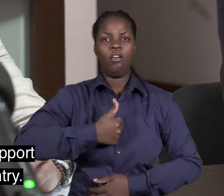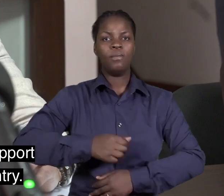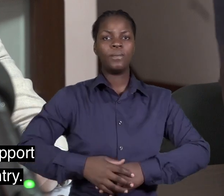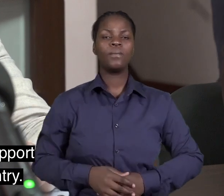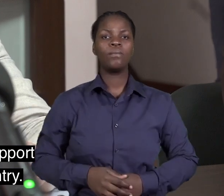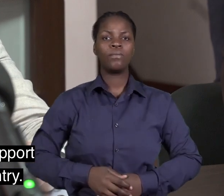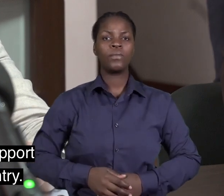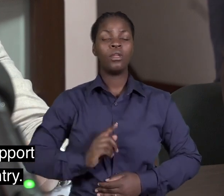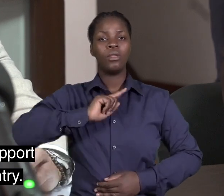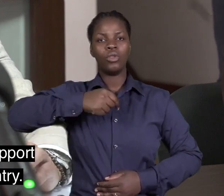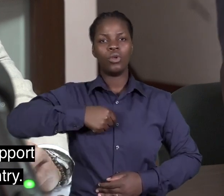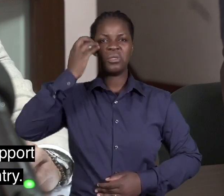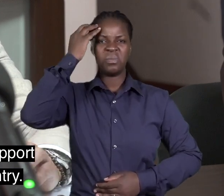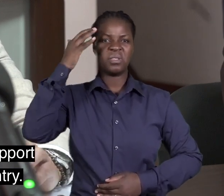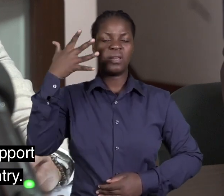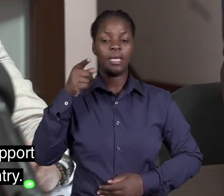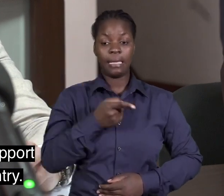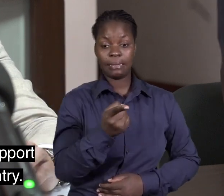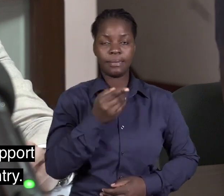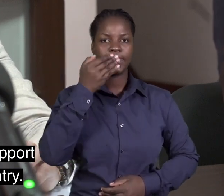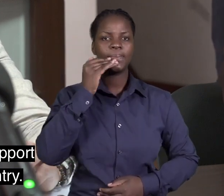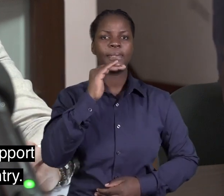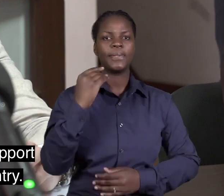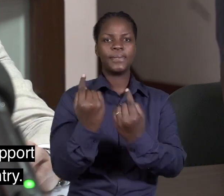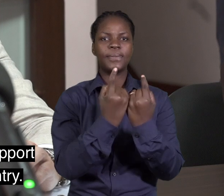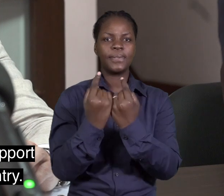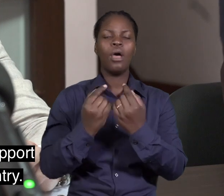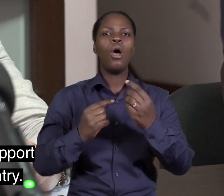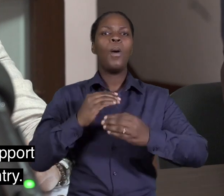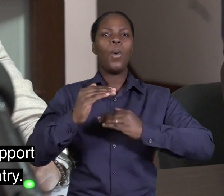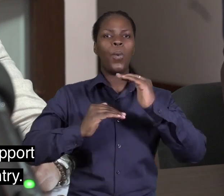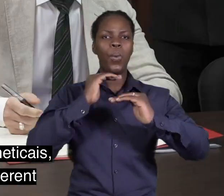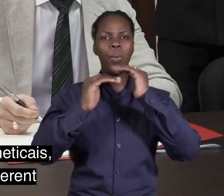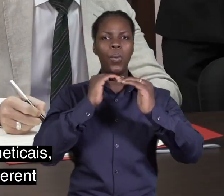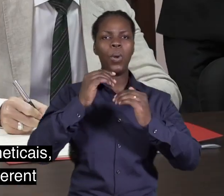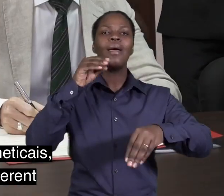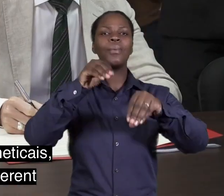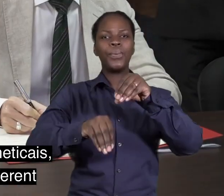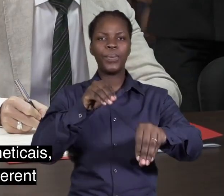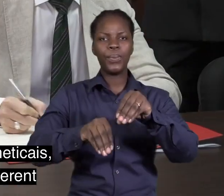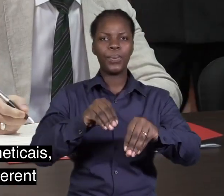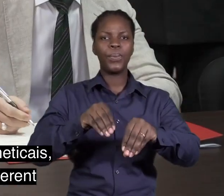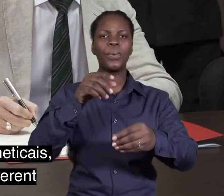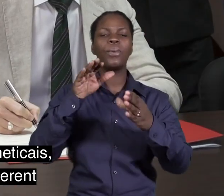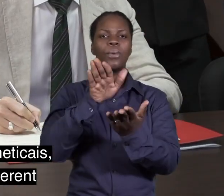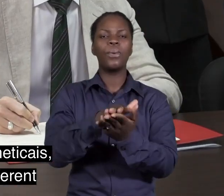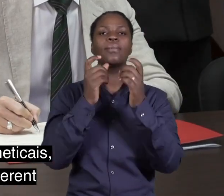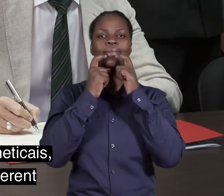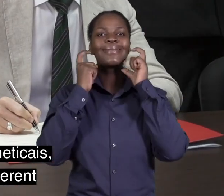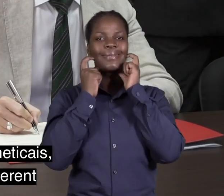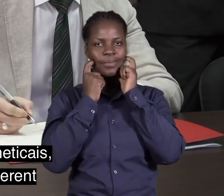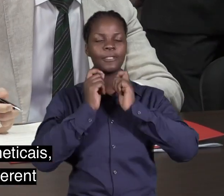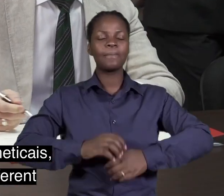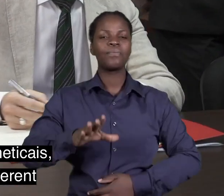de apoiar o processo democrático neste país. Orçado em pouco mais de 120